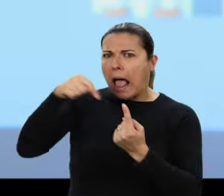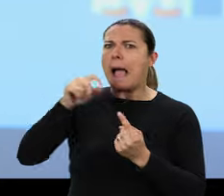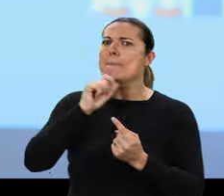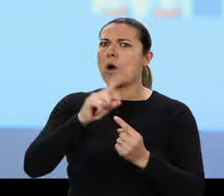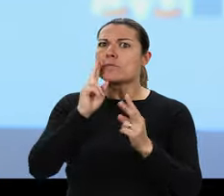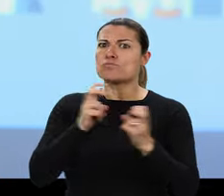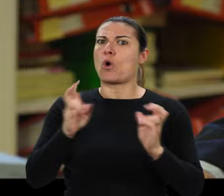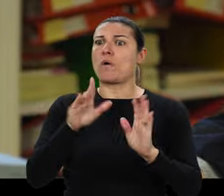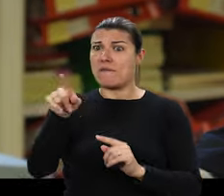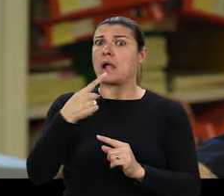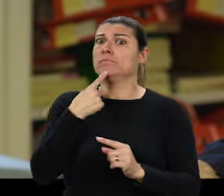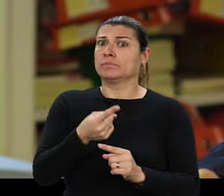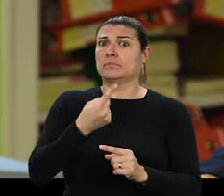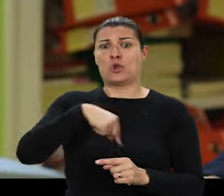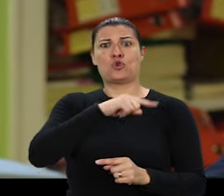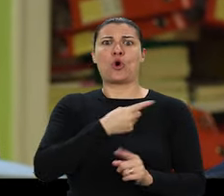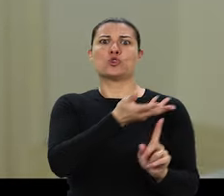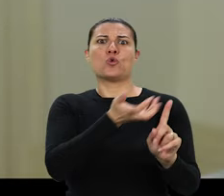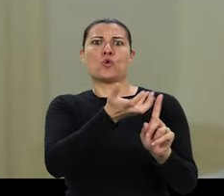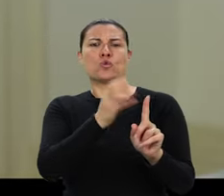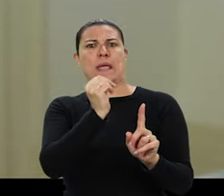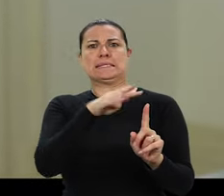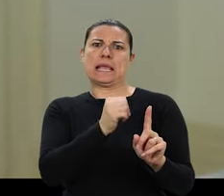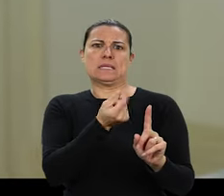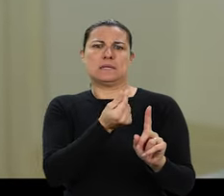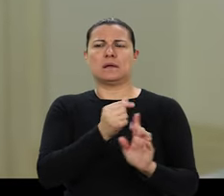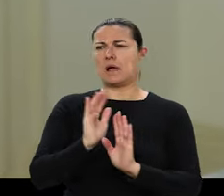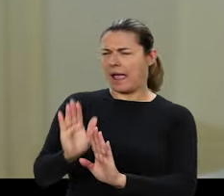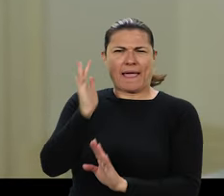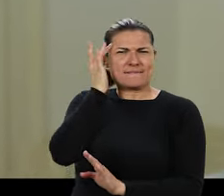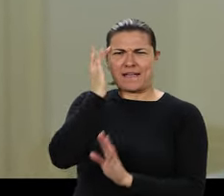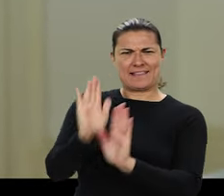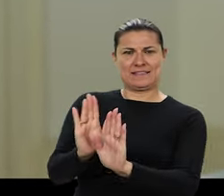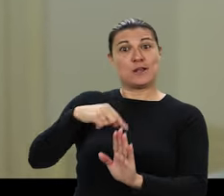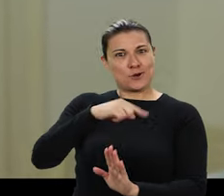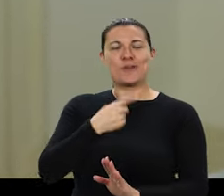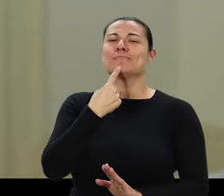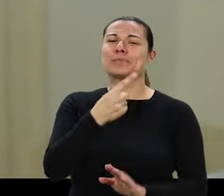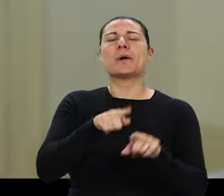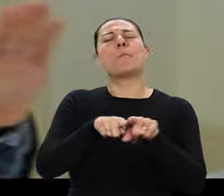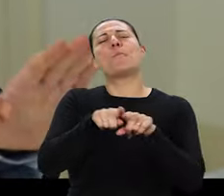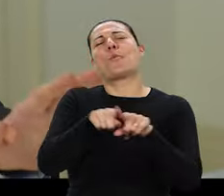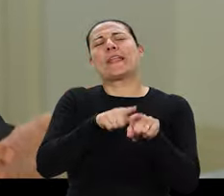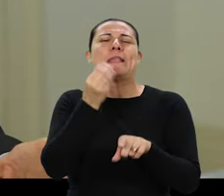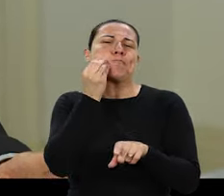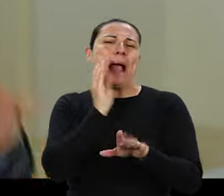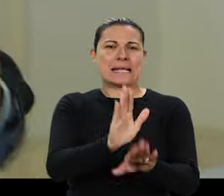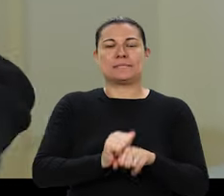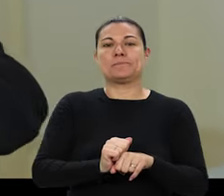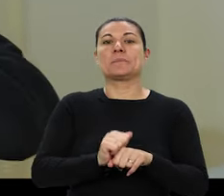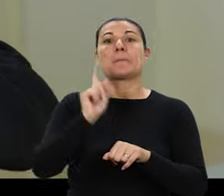Esperem. Alguém vai descobrir o tuque. Vou começar a dizer que nós vivemos à custa do SNS. Essa é fácil.